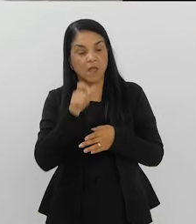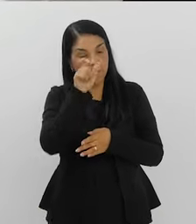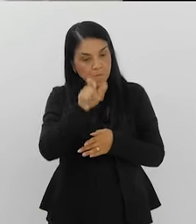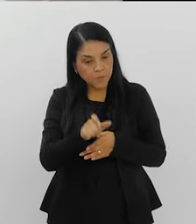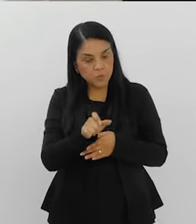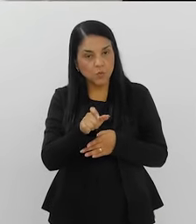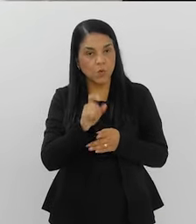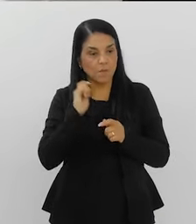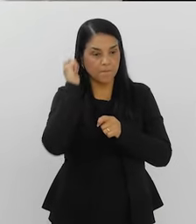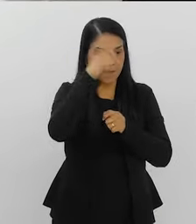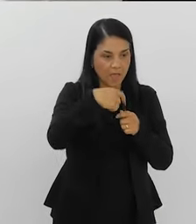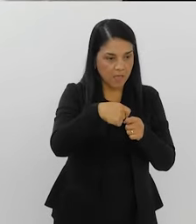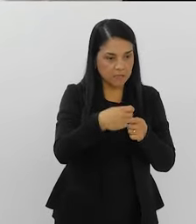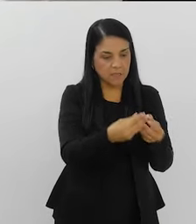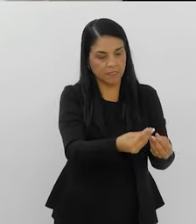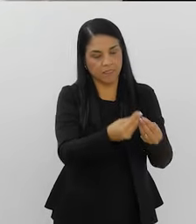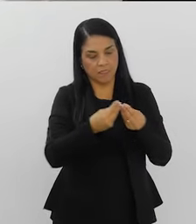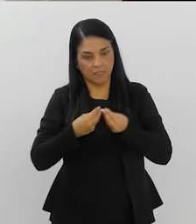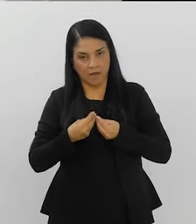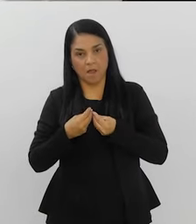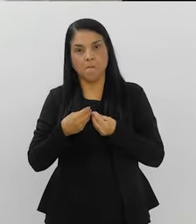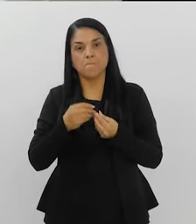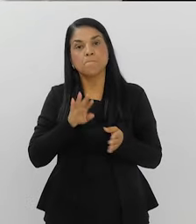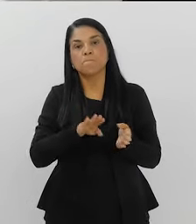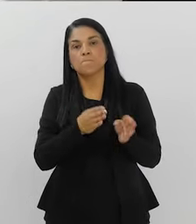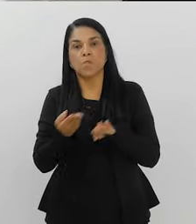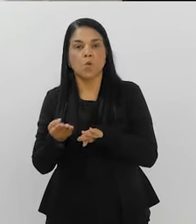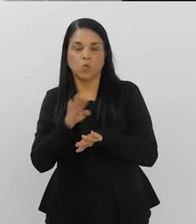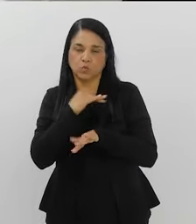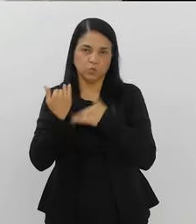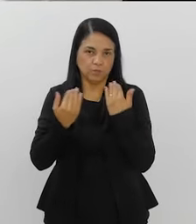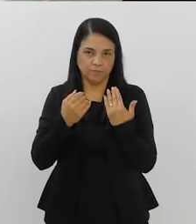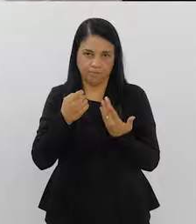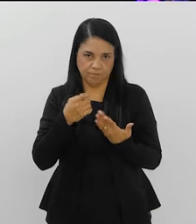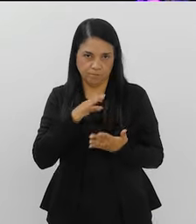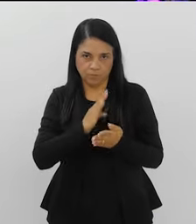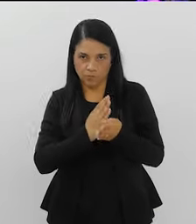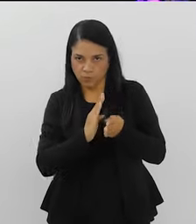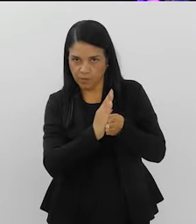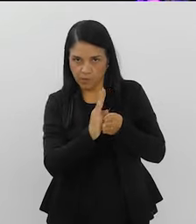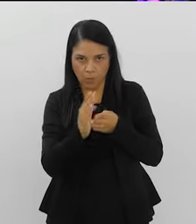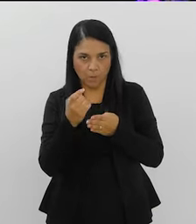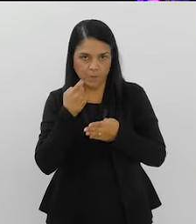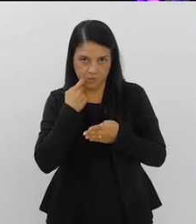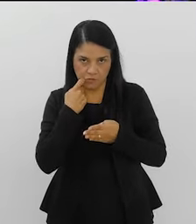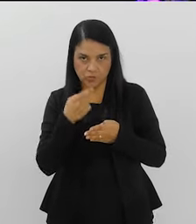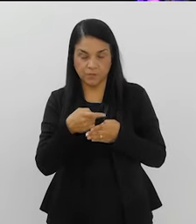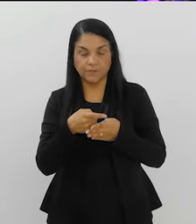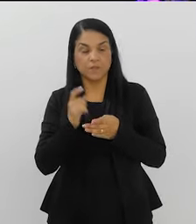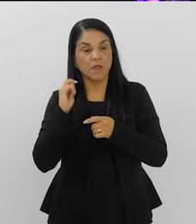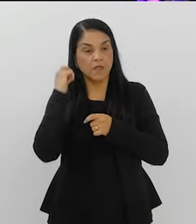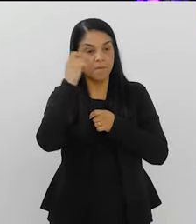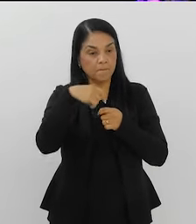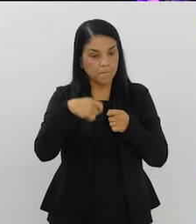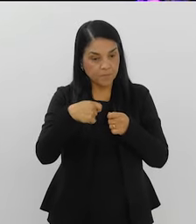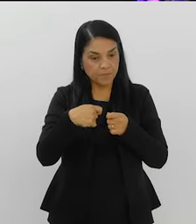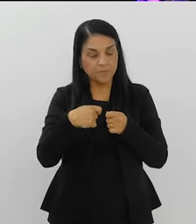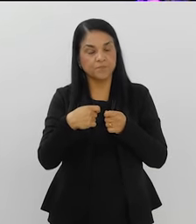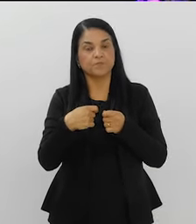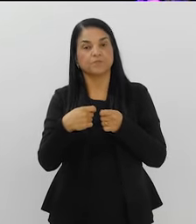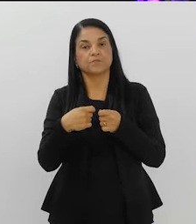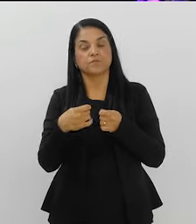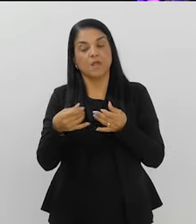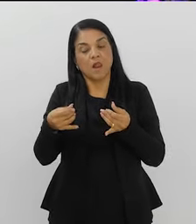Ah, entendi. Isso. Então, a partir da pesca acidental, eles chegam no nosso laboratório e